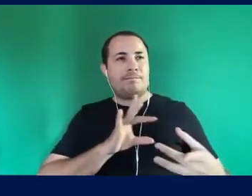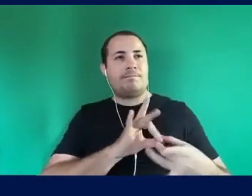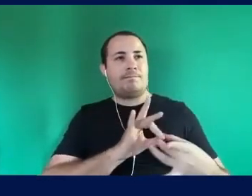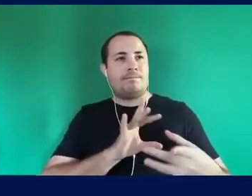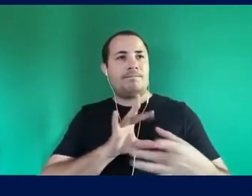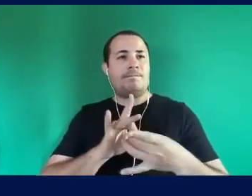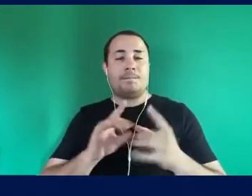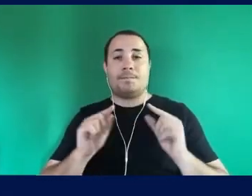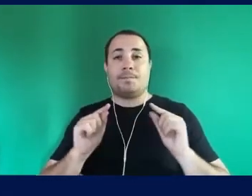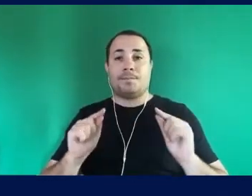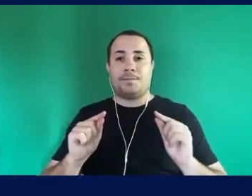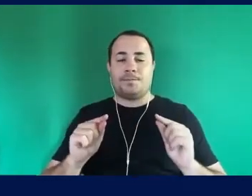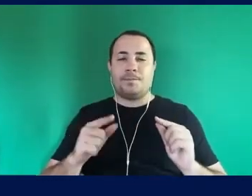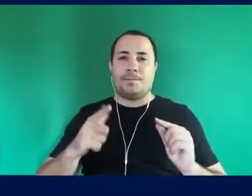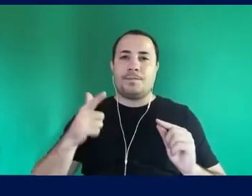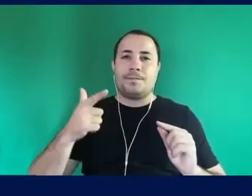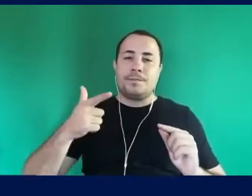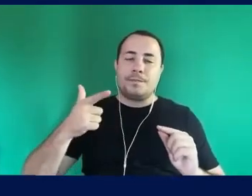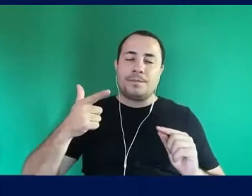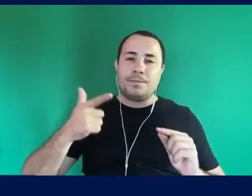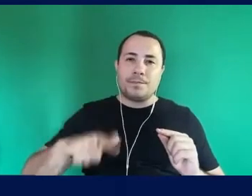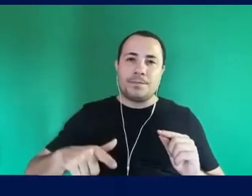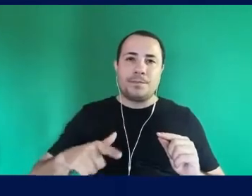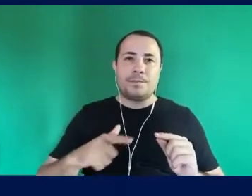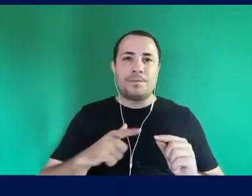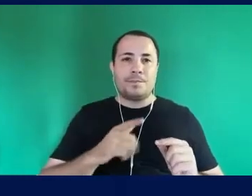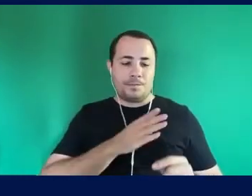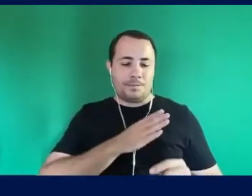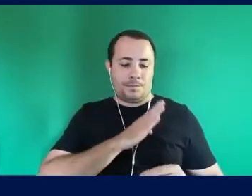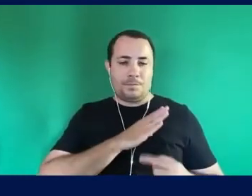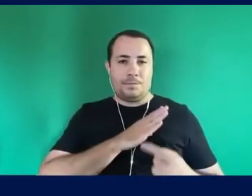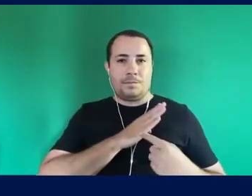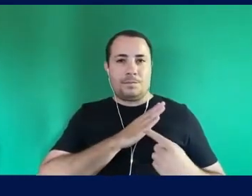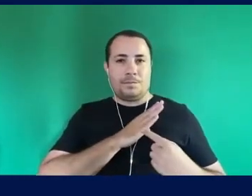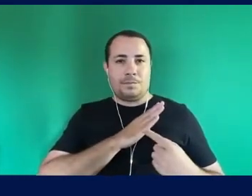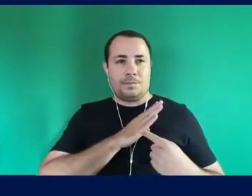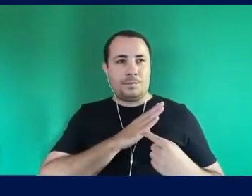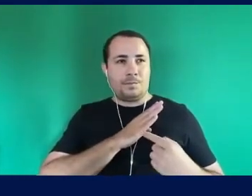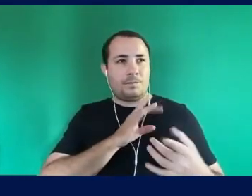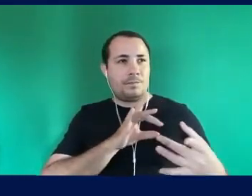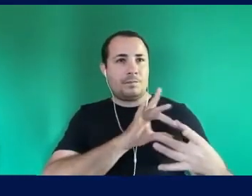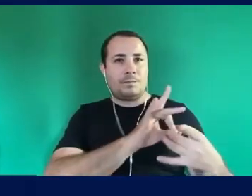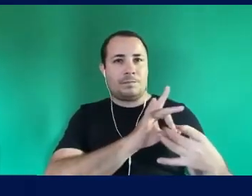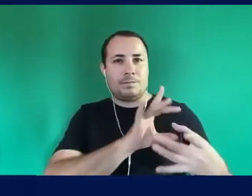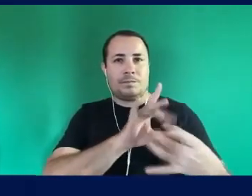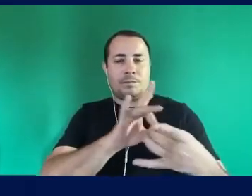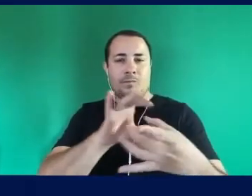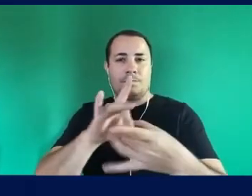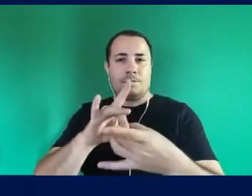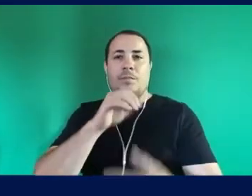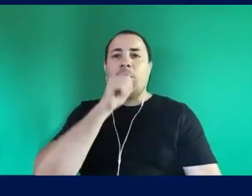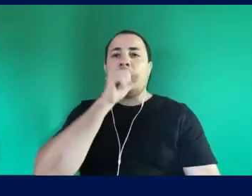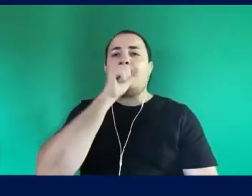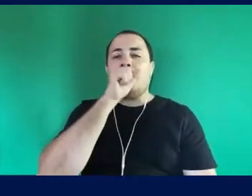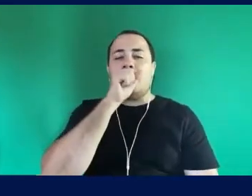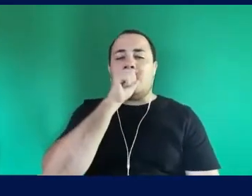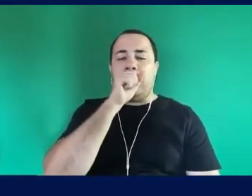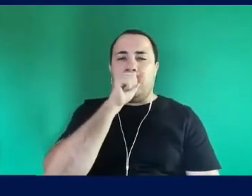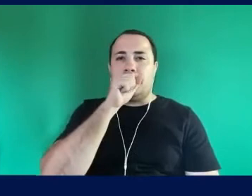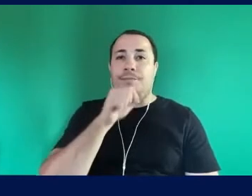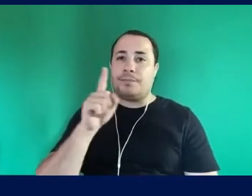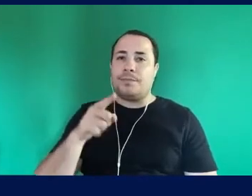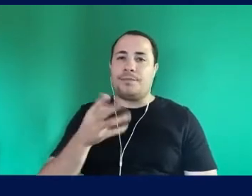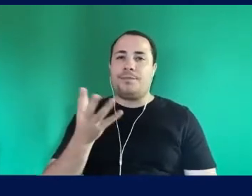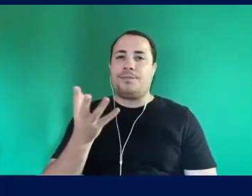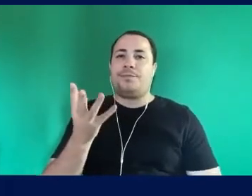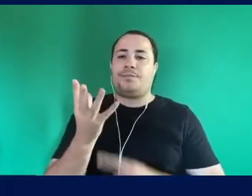O peso Desse coração Em relação A outros Outras E a razão Que é inclusive A arte da divergência Trazida pelo